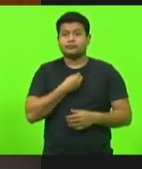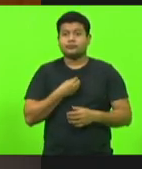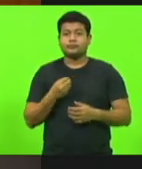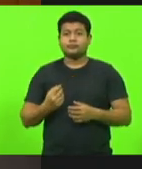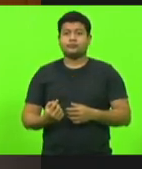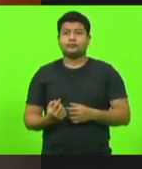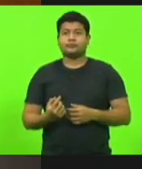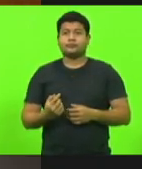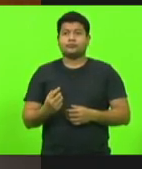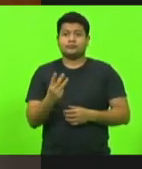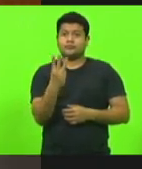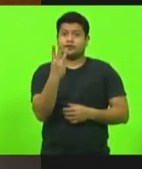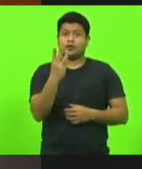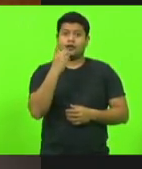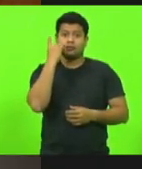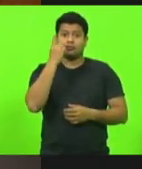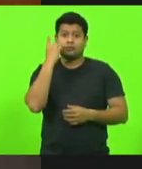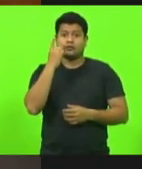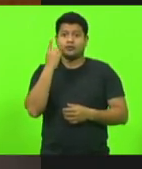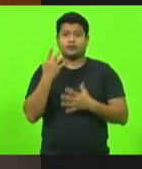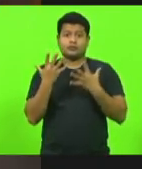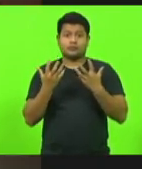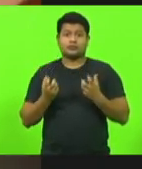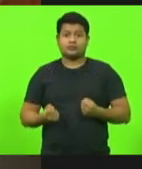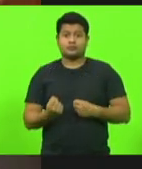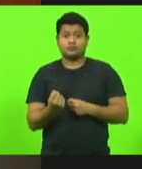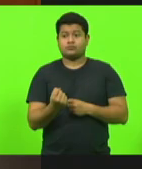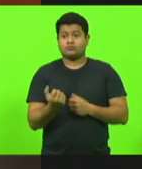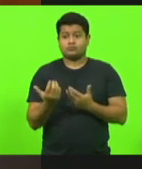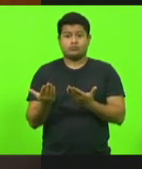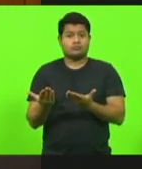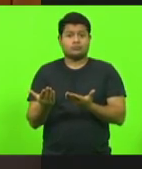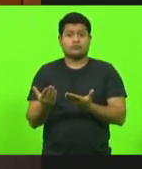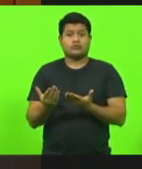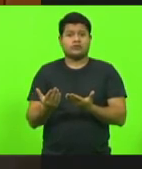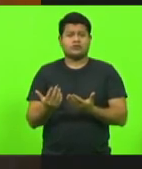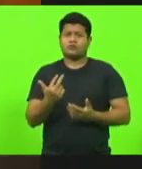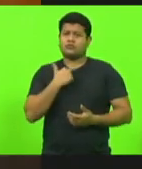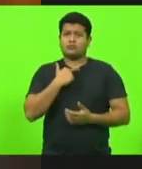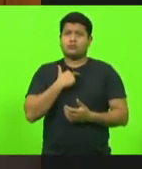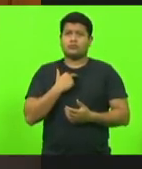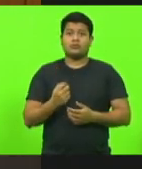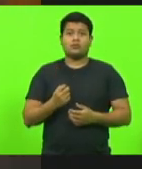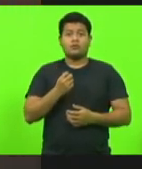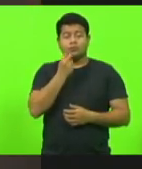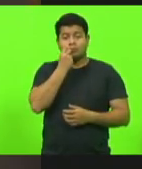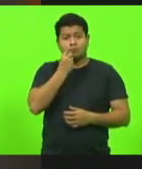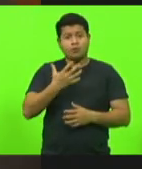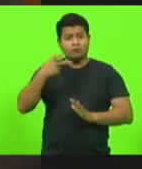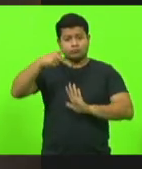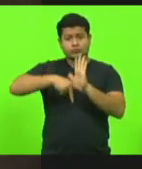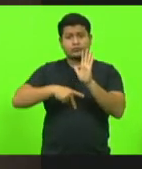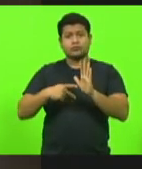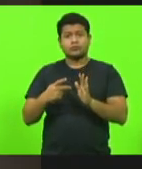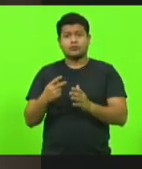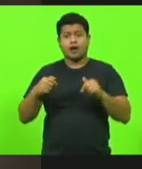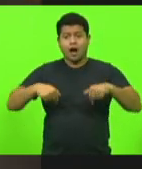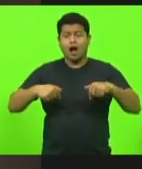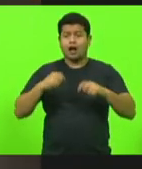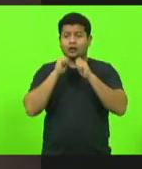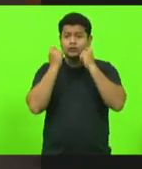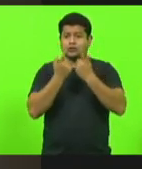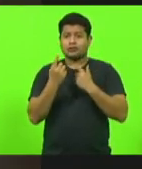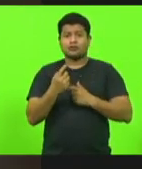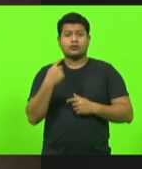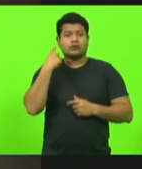só teve três votos favoráveis. Não é possível que um projeto bom, com 40 deputados, apenas três tenham